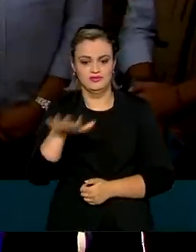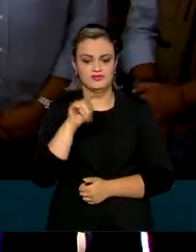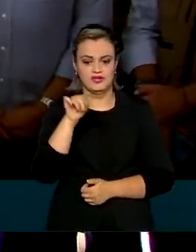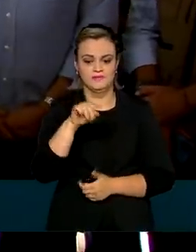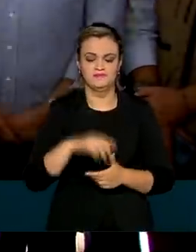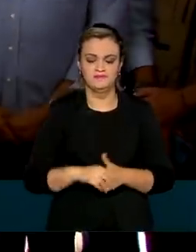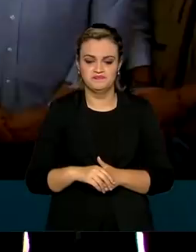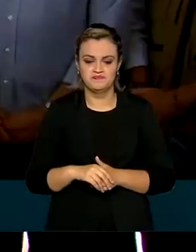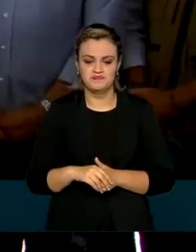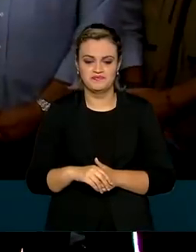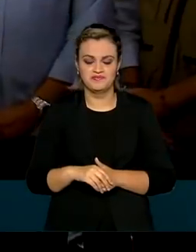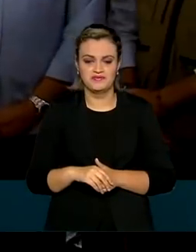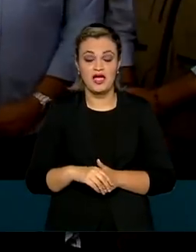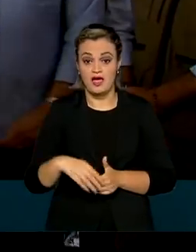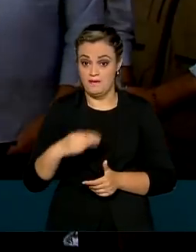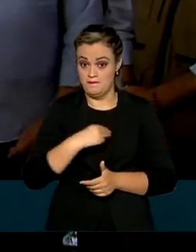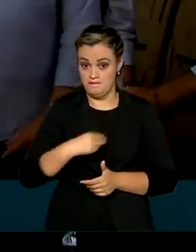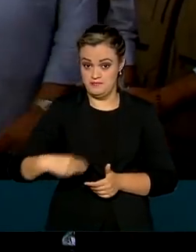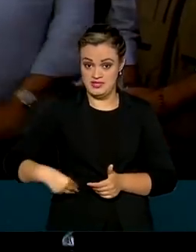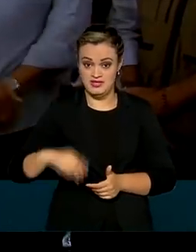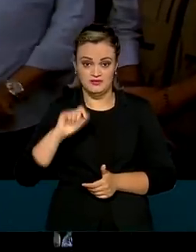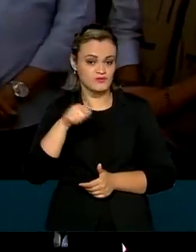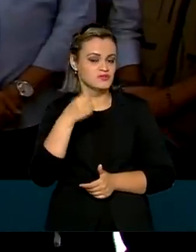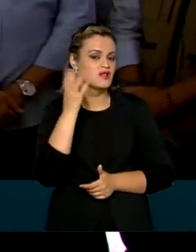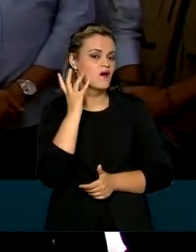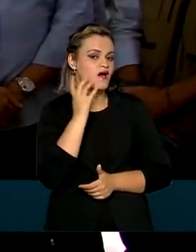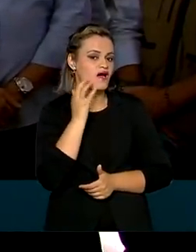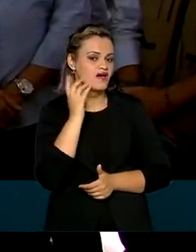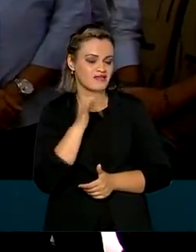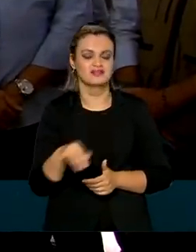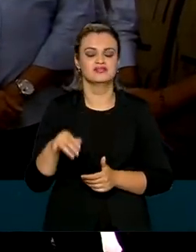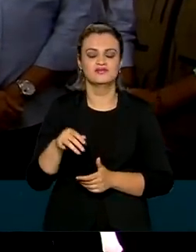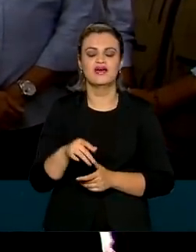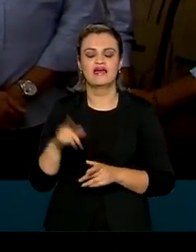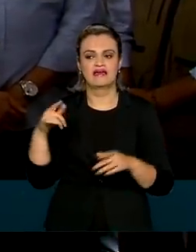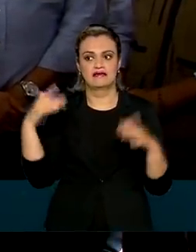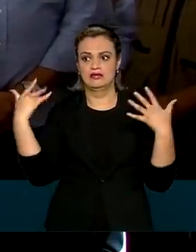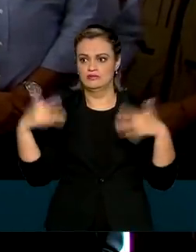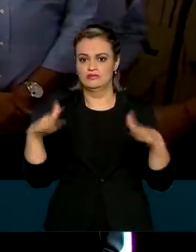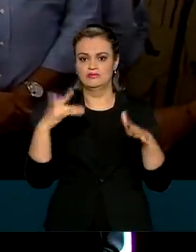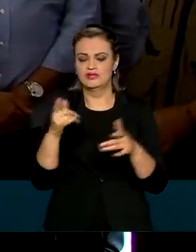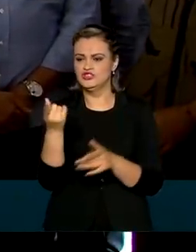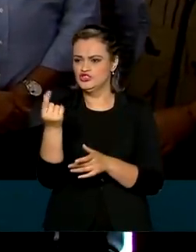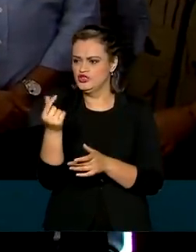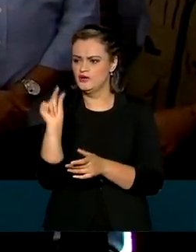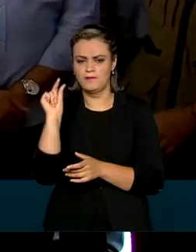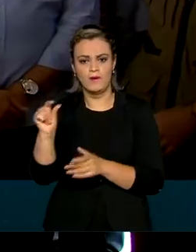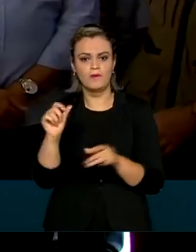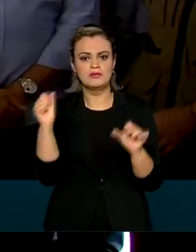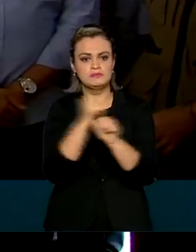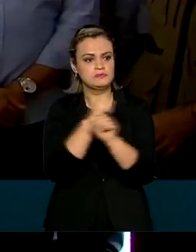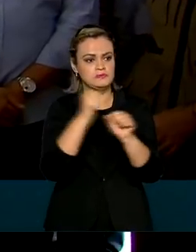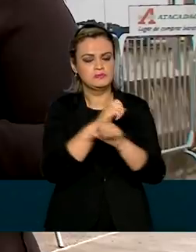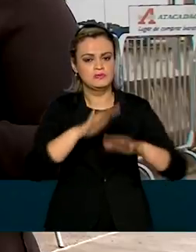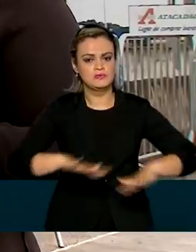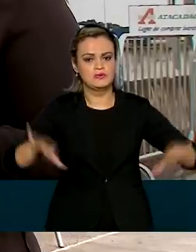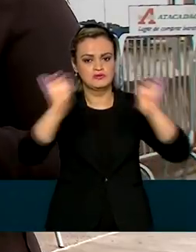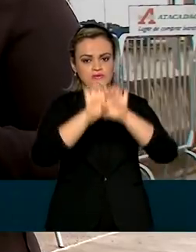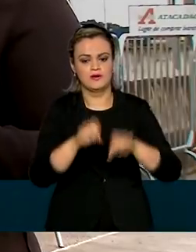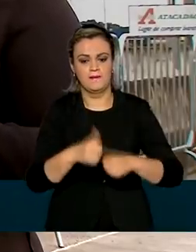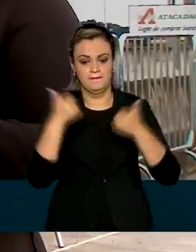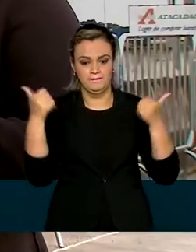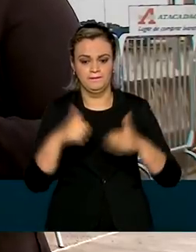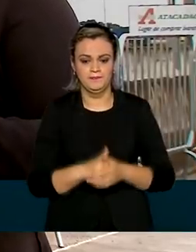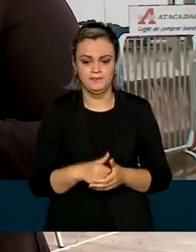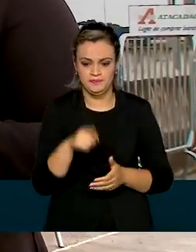Tarcísio, que realmente é um gigante, com pouco orçamento, vem revolucionando a infraestrutura no Brasil. Por